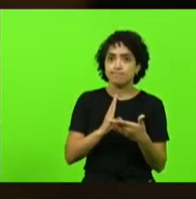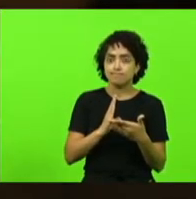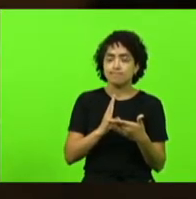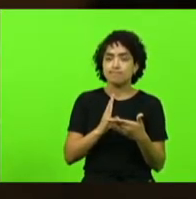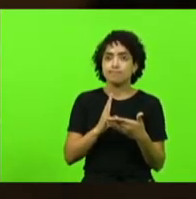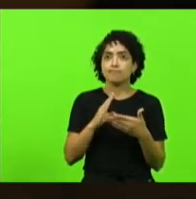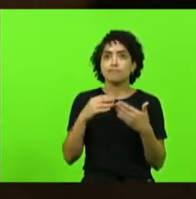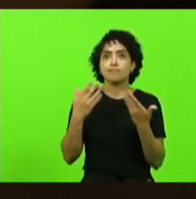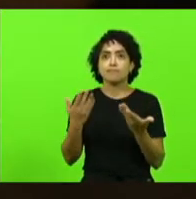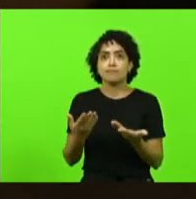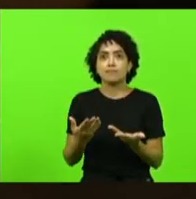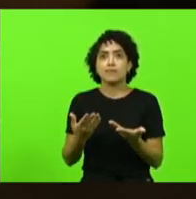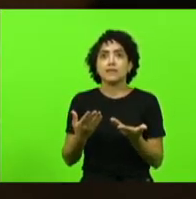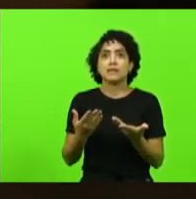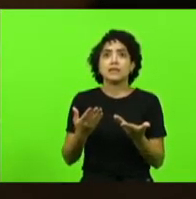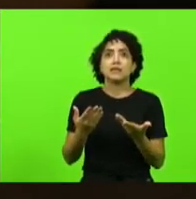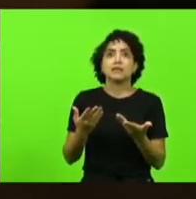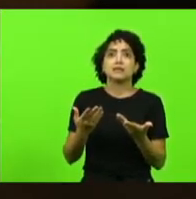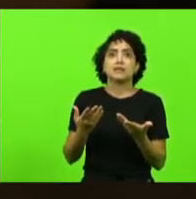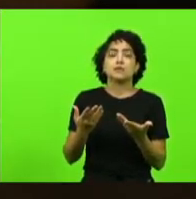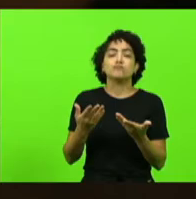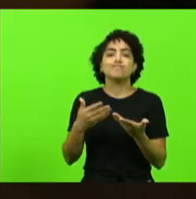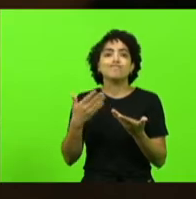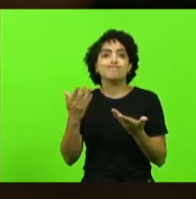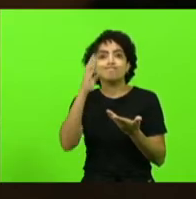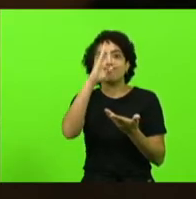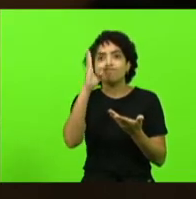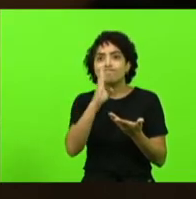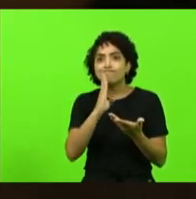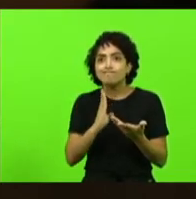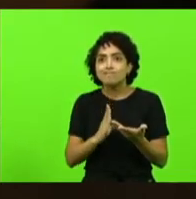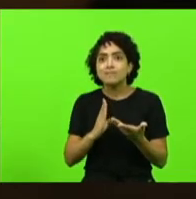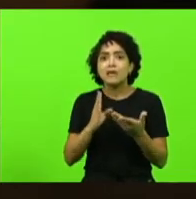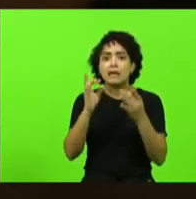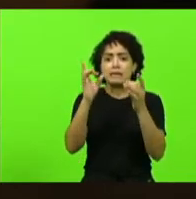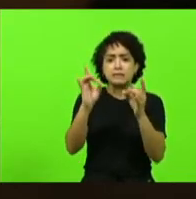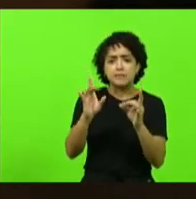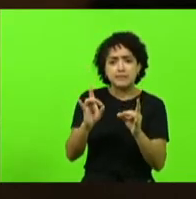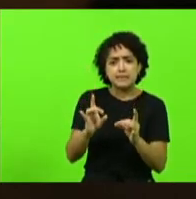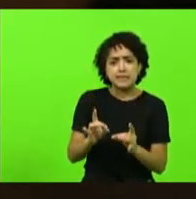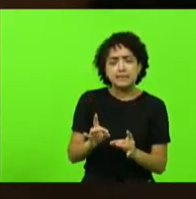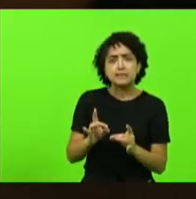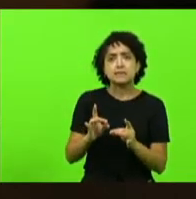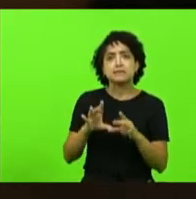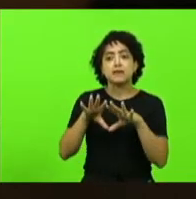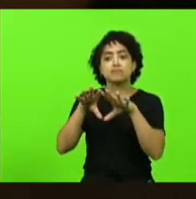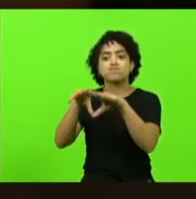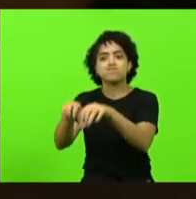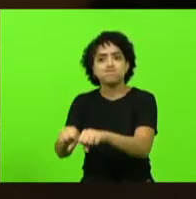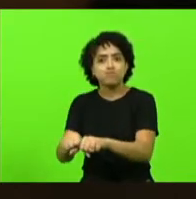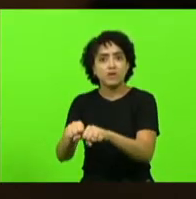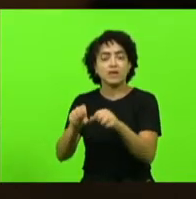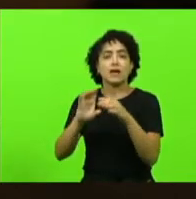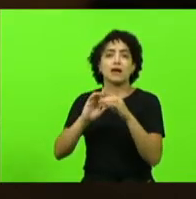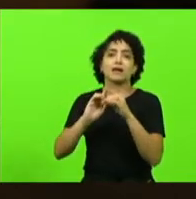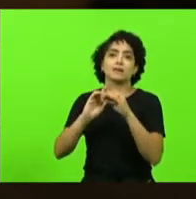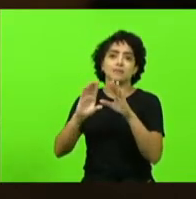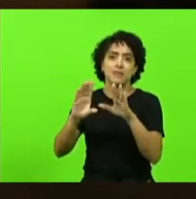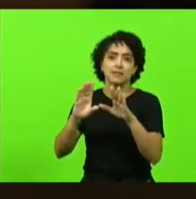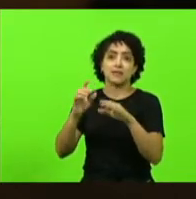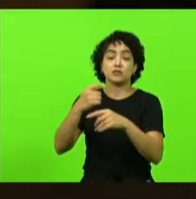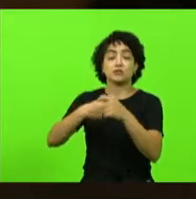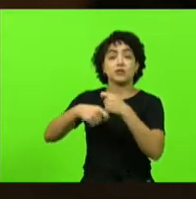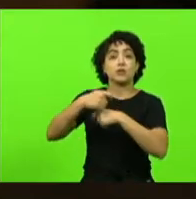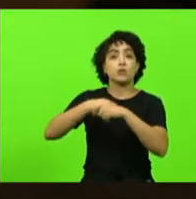proeficiente em que o Brasil é tão especialista em caçar a liberdade econômica nós